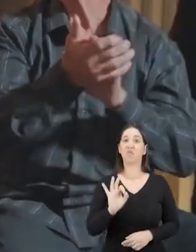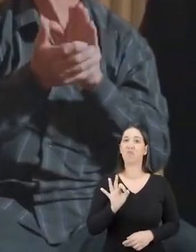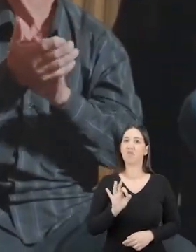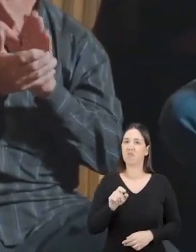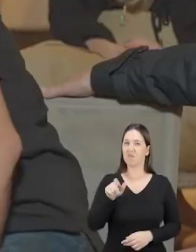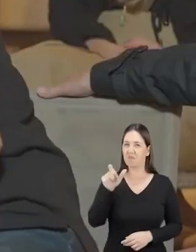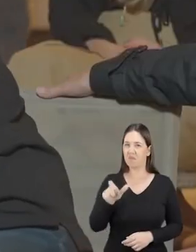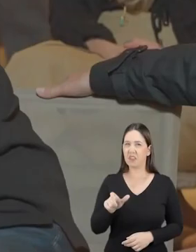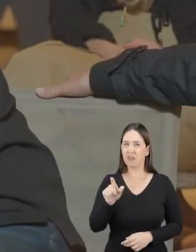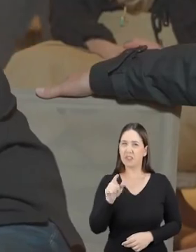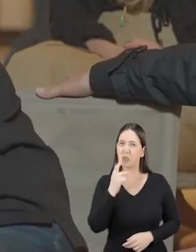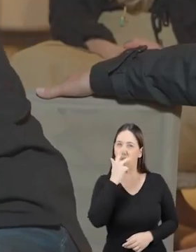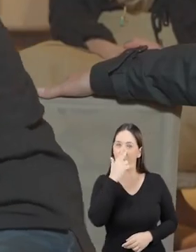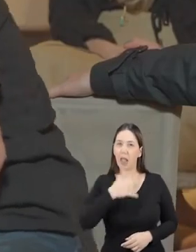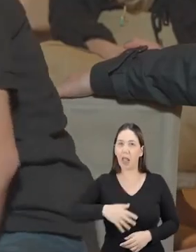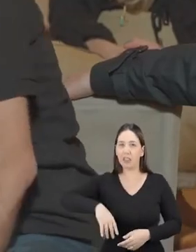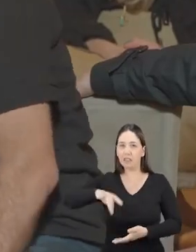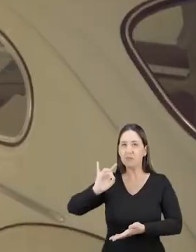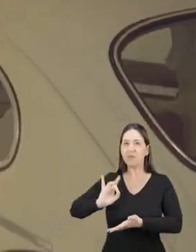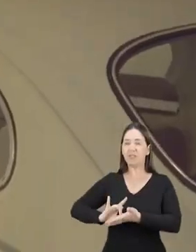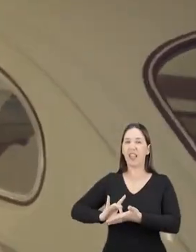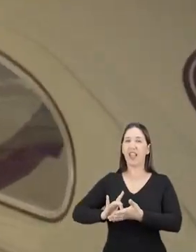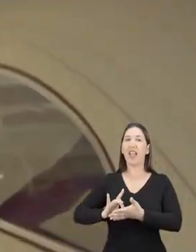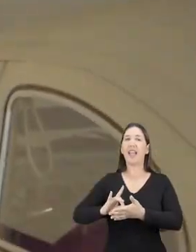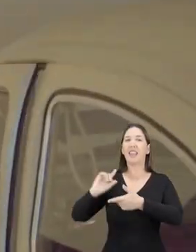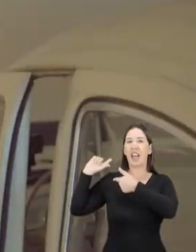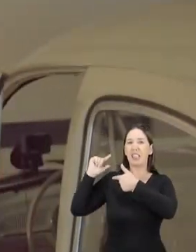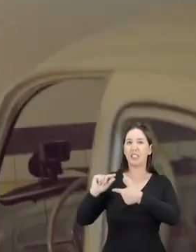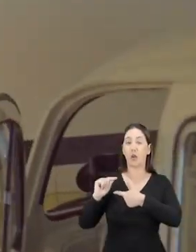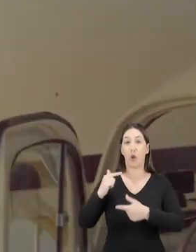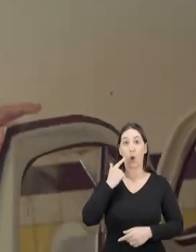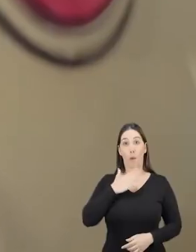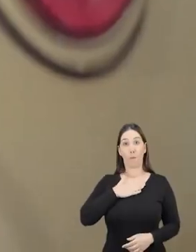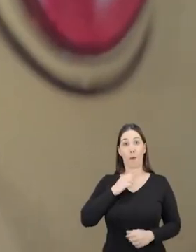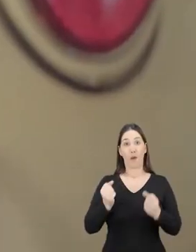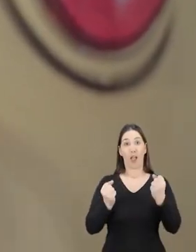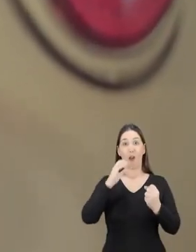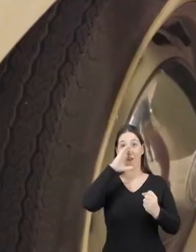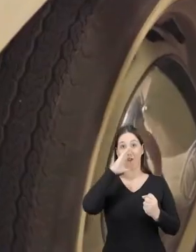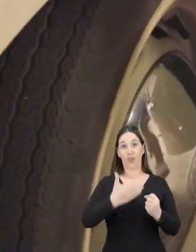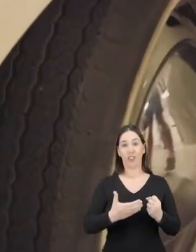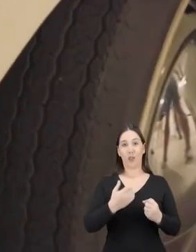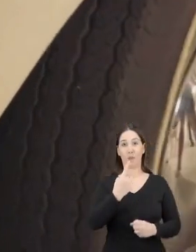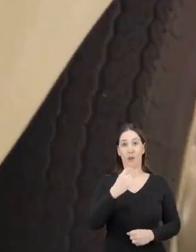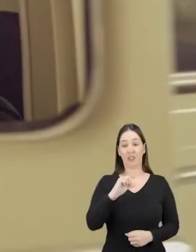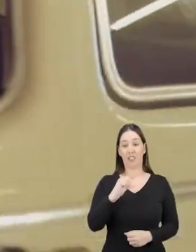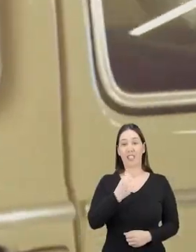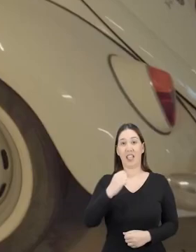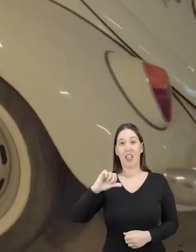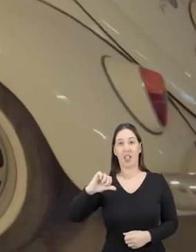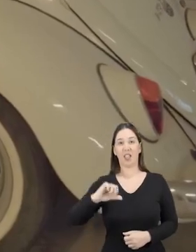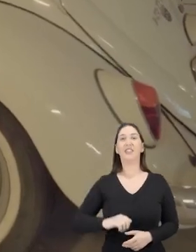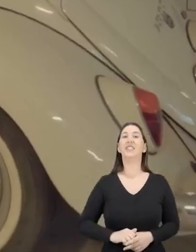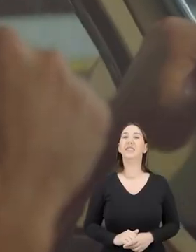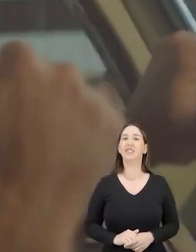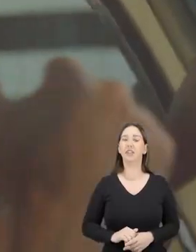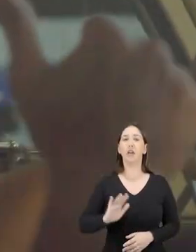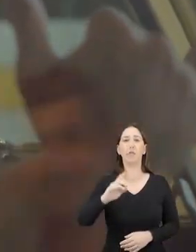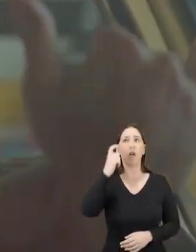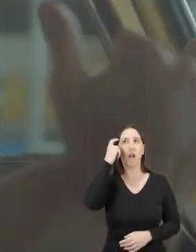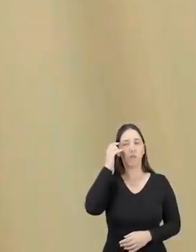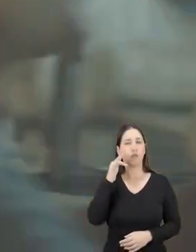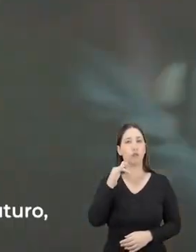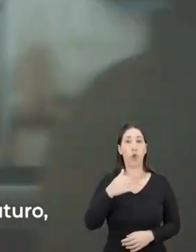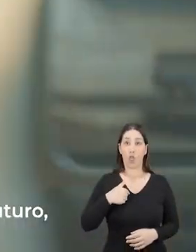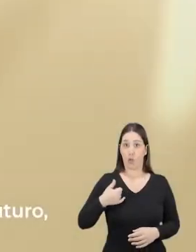É, podemos dizer que você é um cara com um pé na tradição. Esse é o meu Fusca, 1969. Mas com a